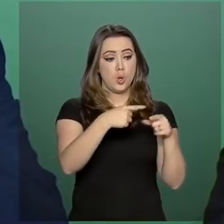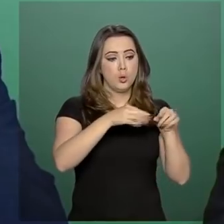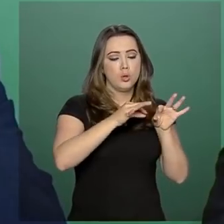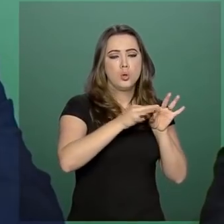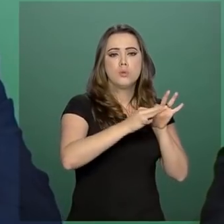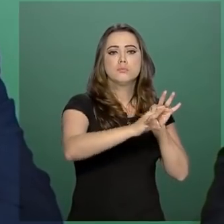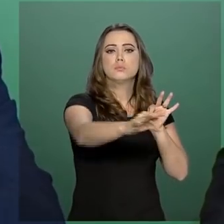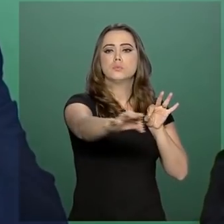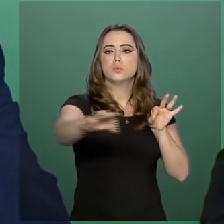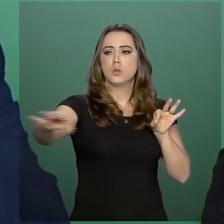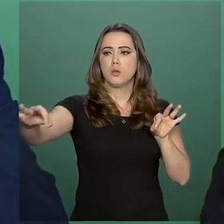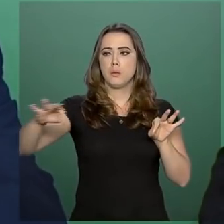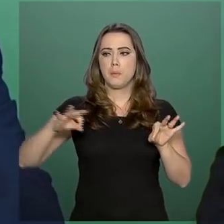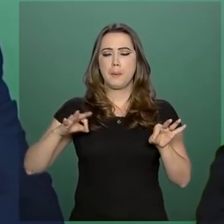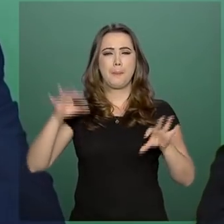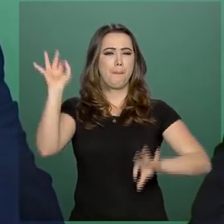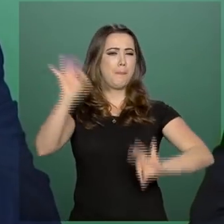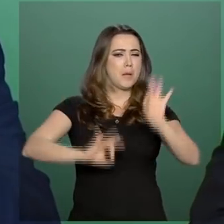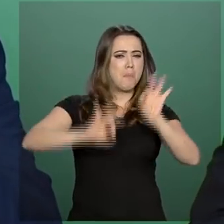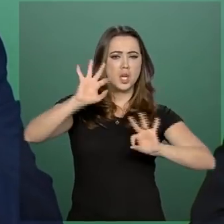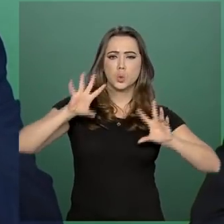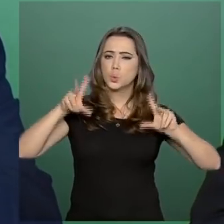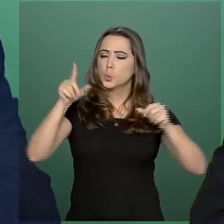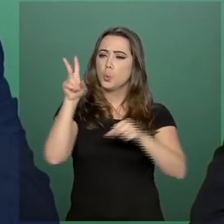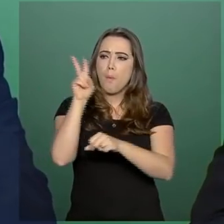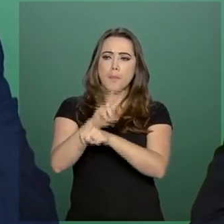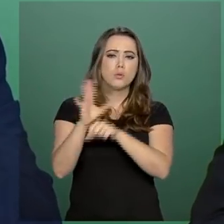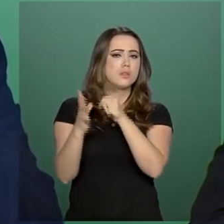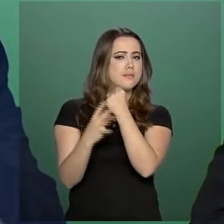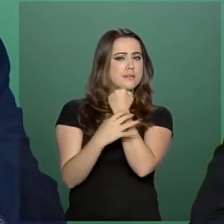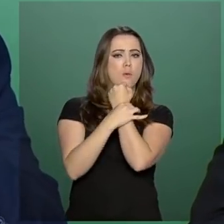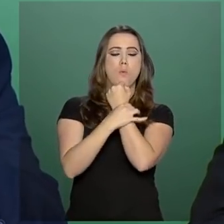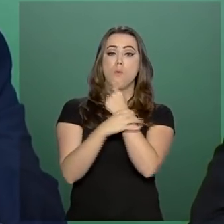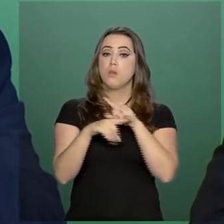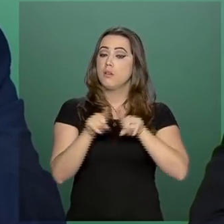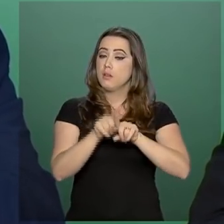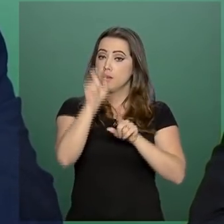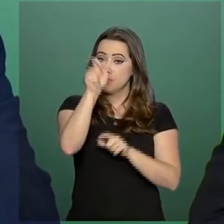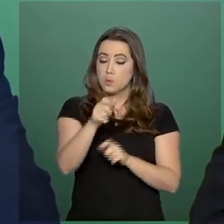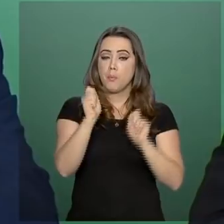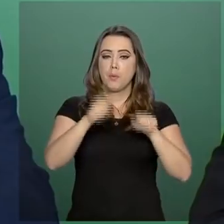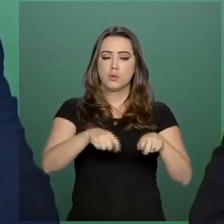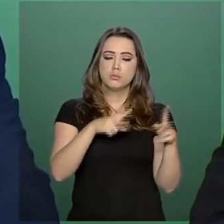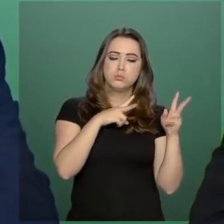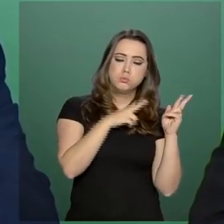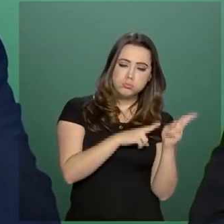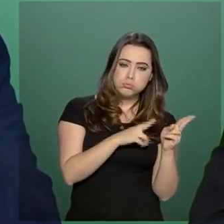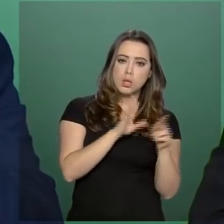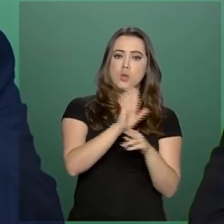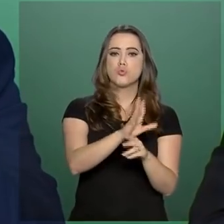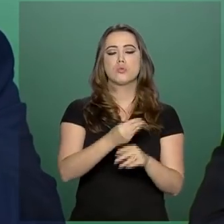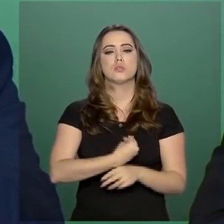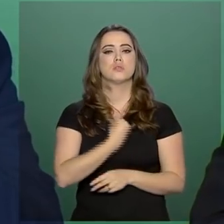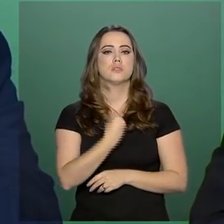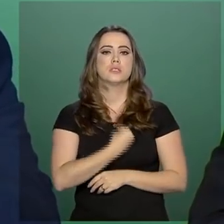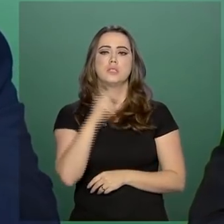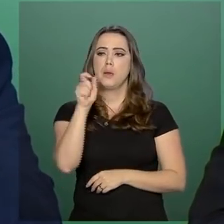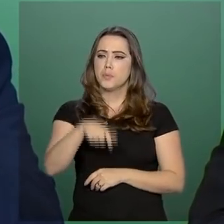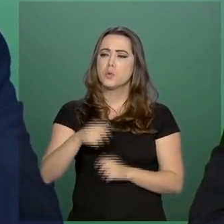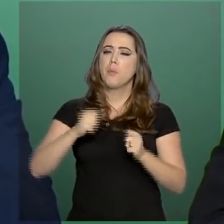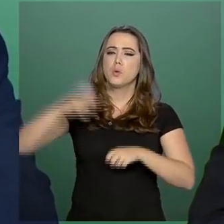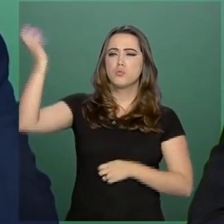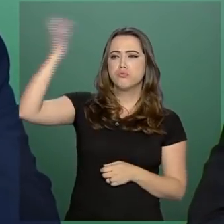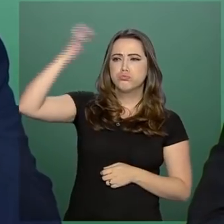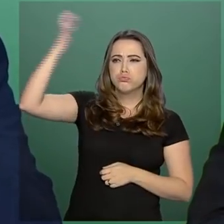área cercada, com segurança, própria para descanso, onde a gente tenha suporte de vida, onde o caminhoneiro possa tomar